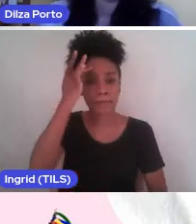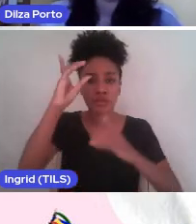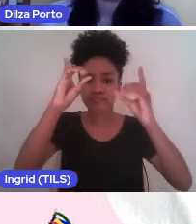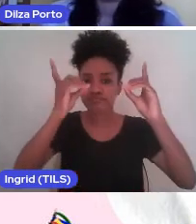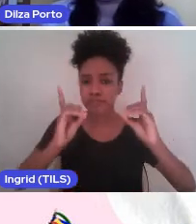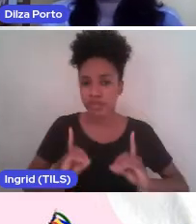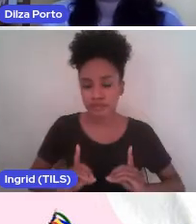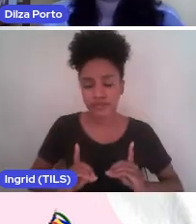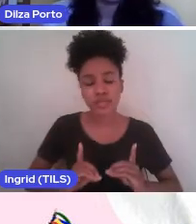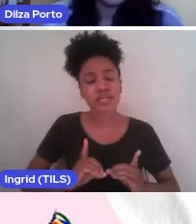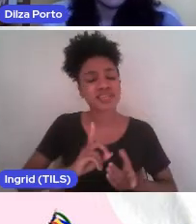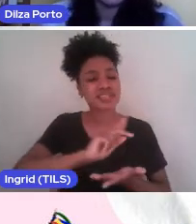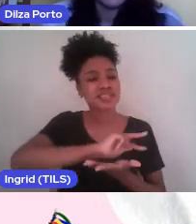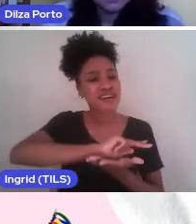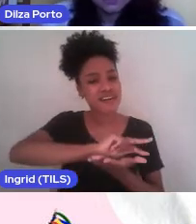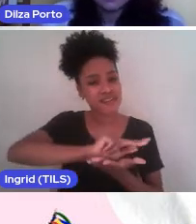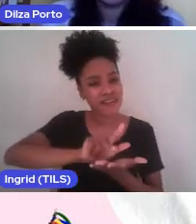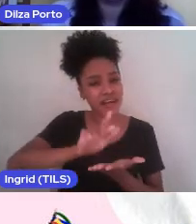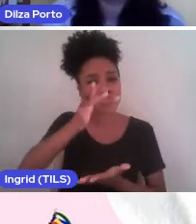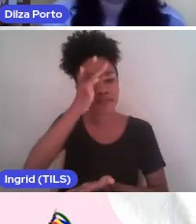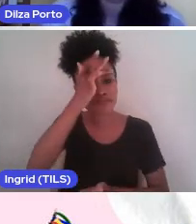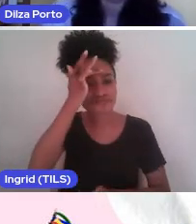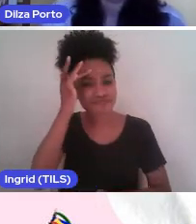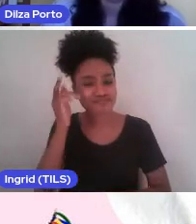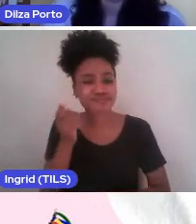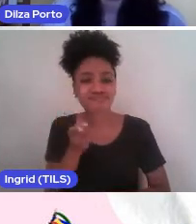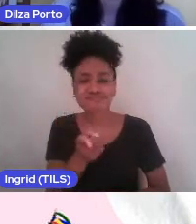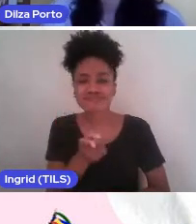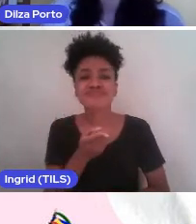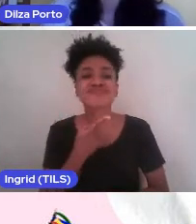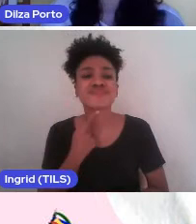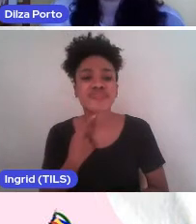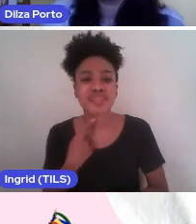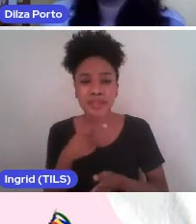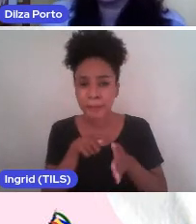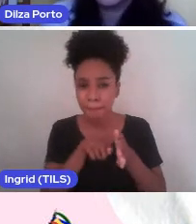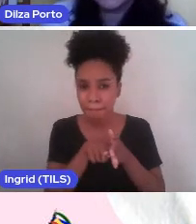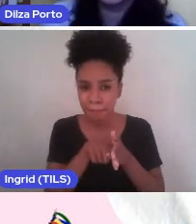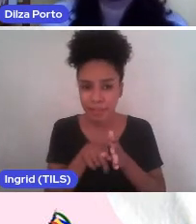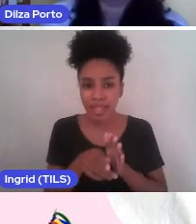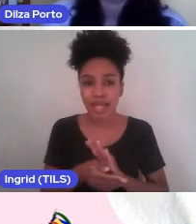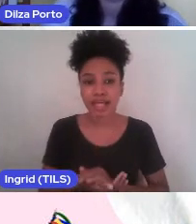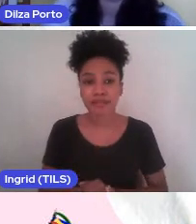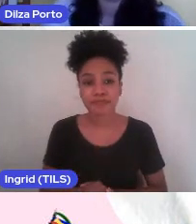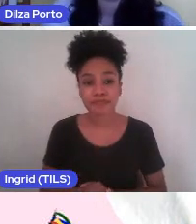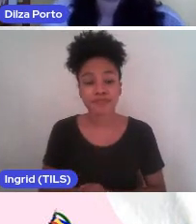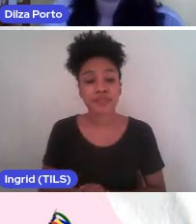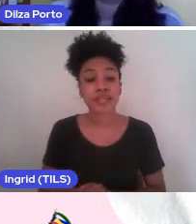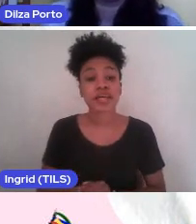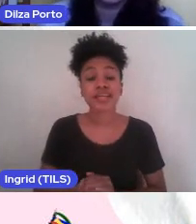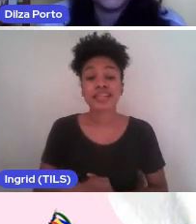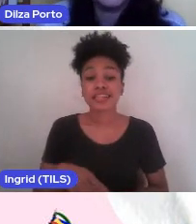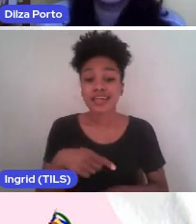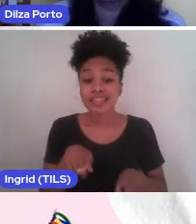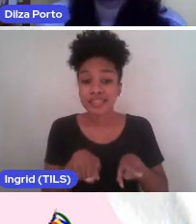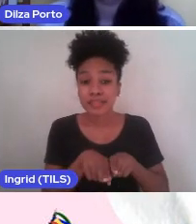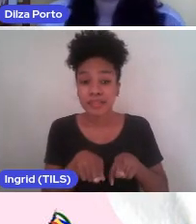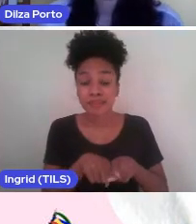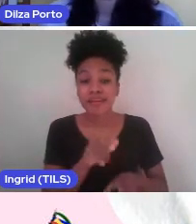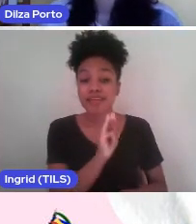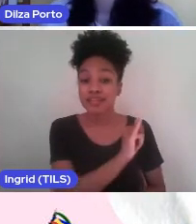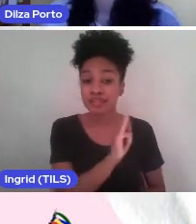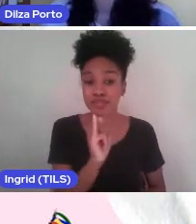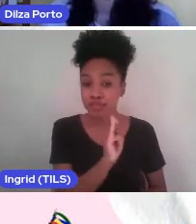e outros sujeitos que vocês queiram destacar. Mas fomos além dos sujeitos, fomos também as instituições.